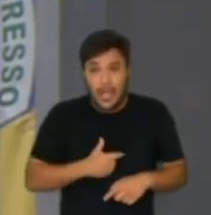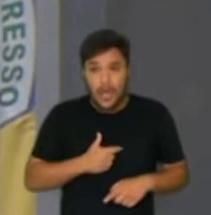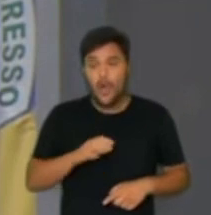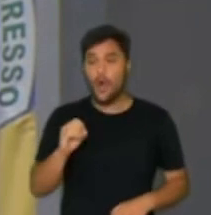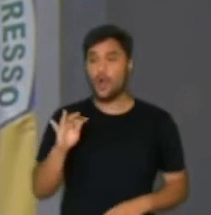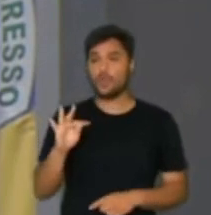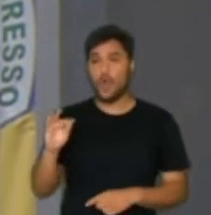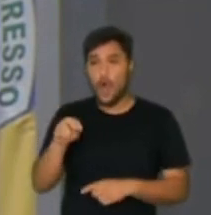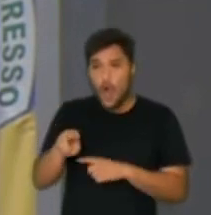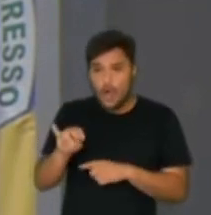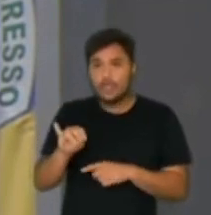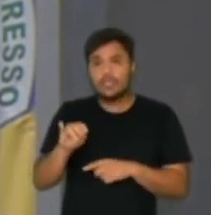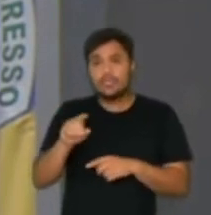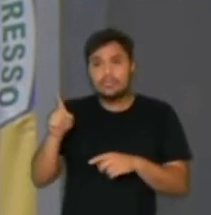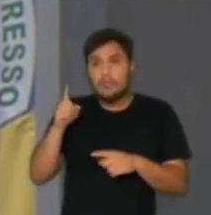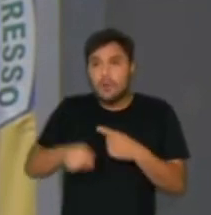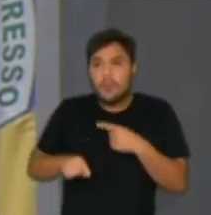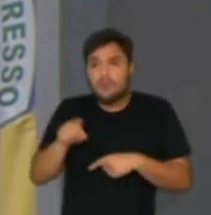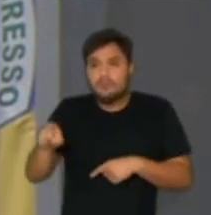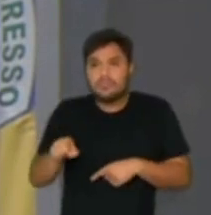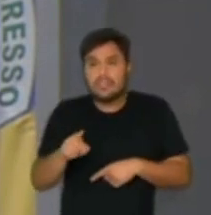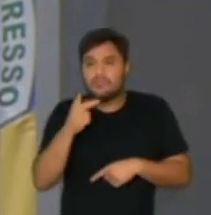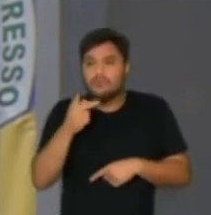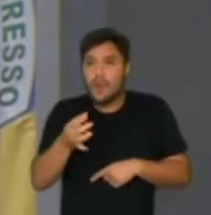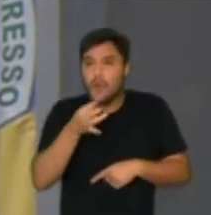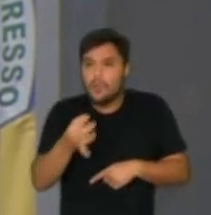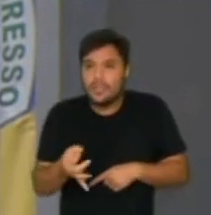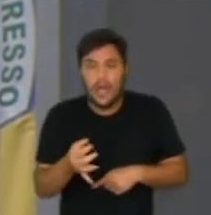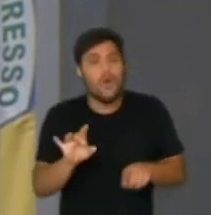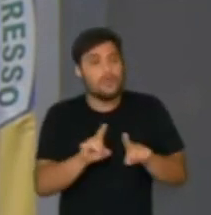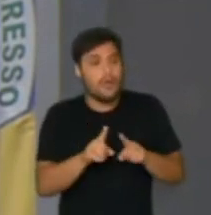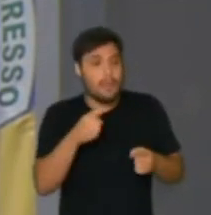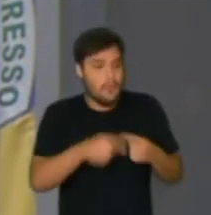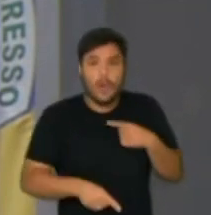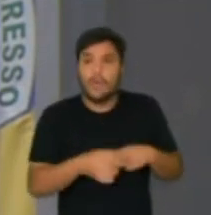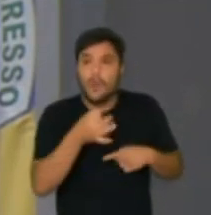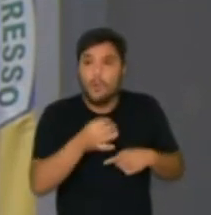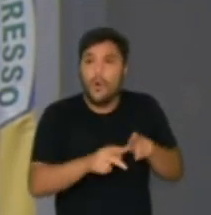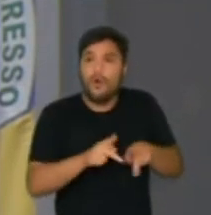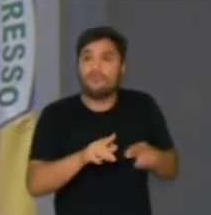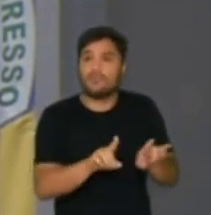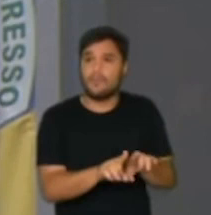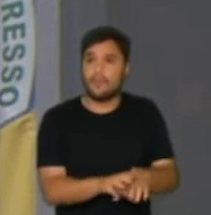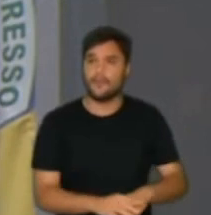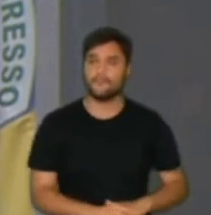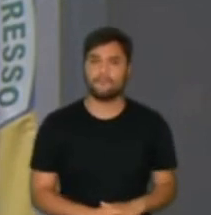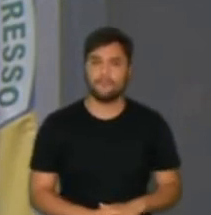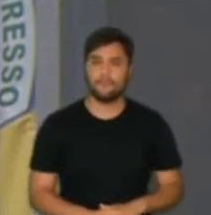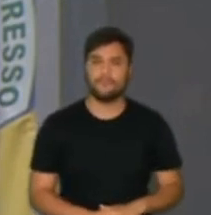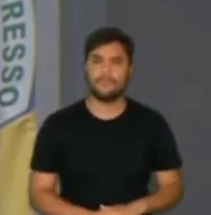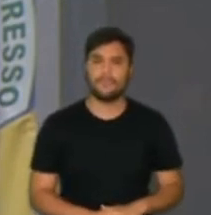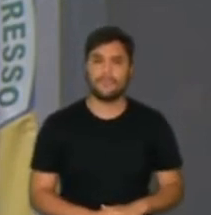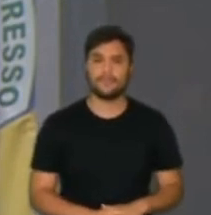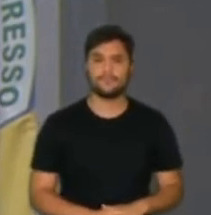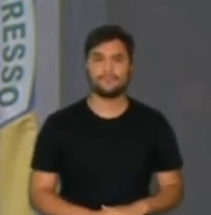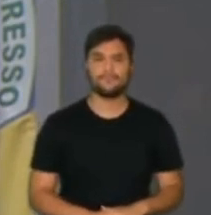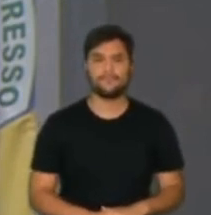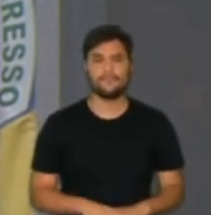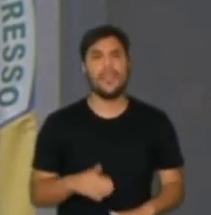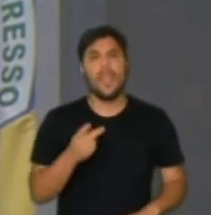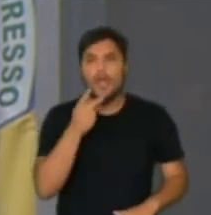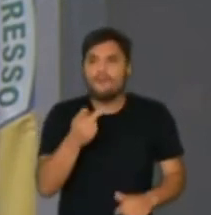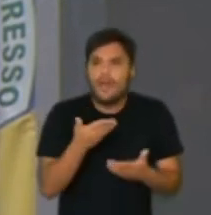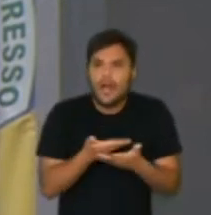sua nas suas redes sociais, no momento que nos é calada a voz, é calada também a voz do povo. E digo isso com muita